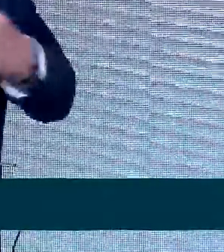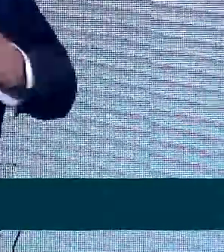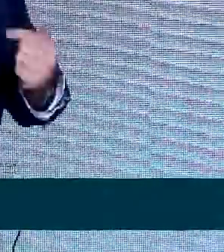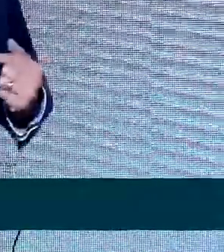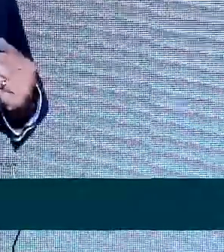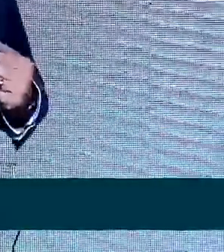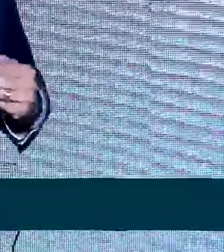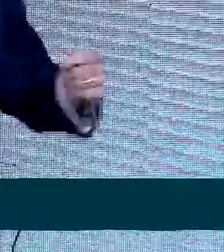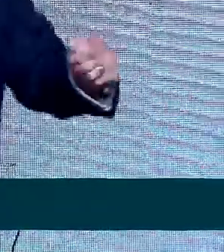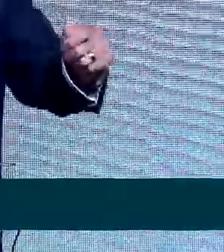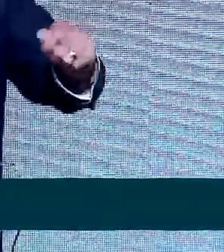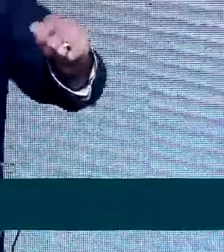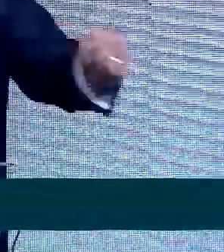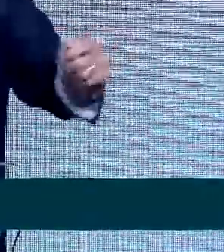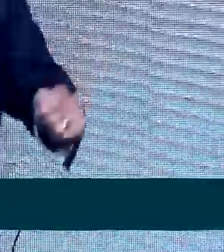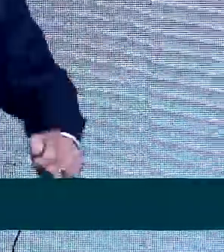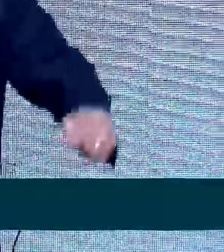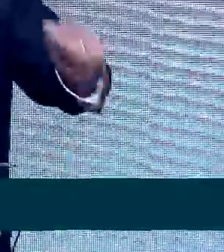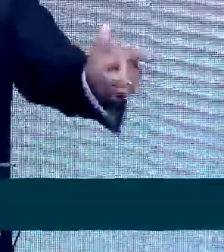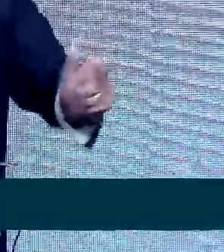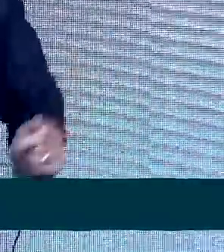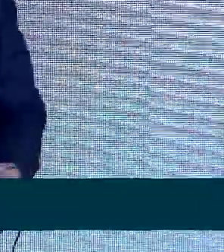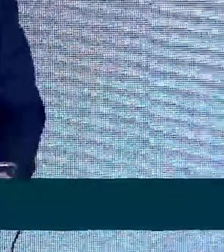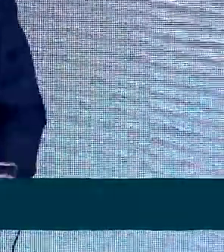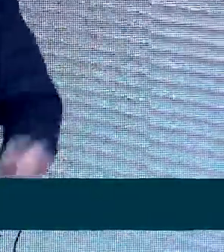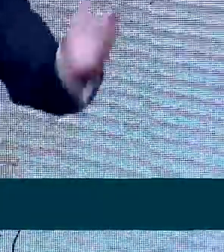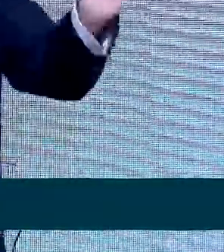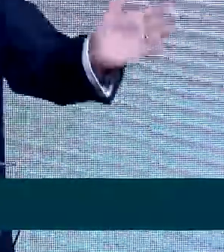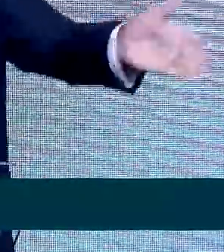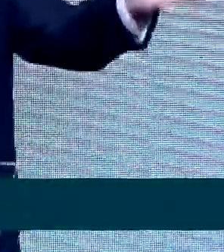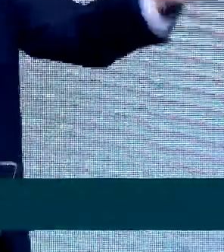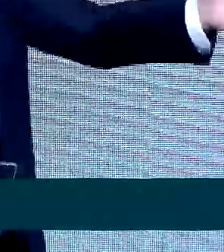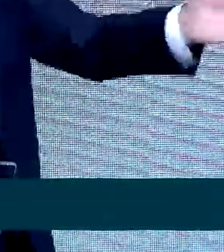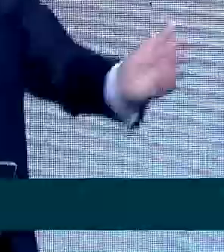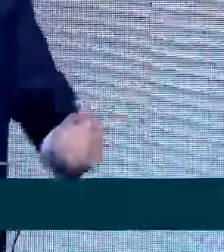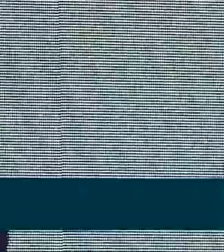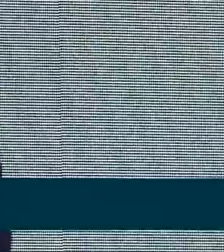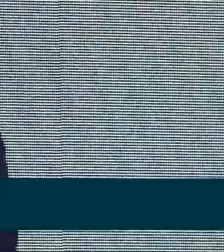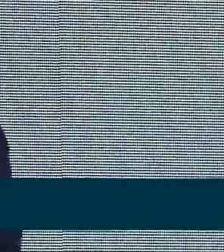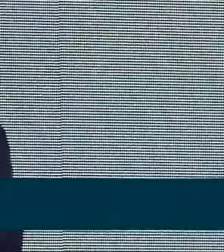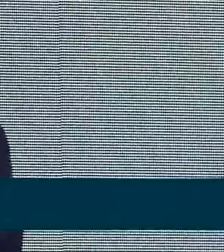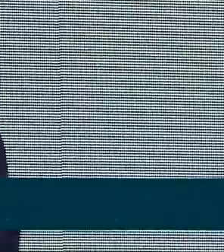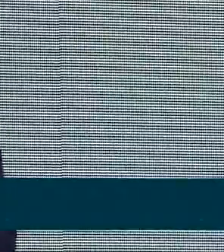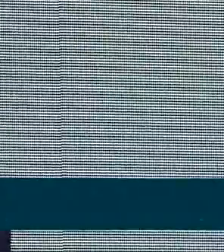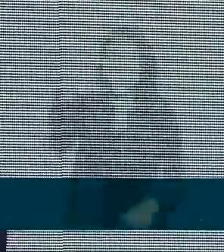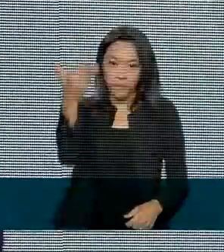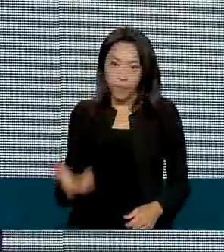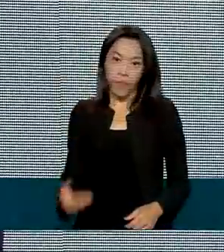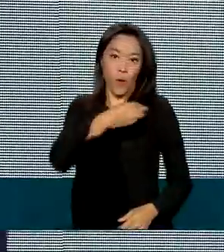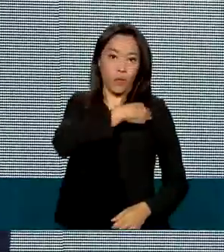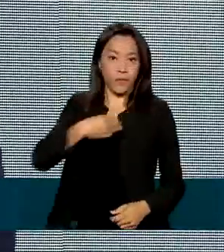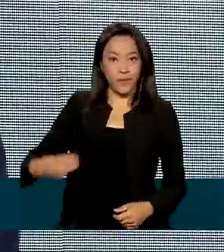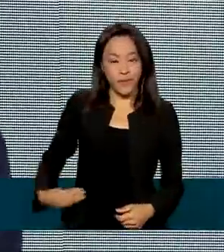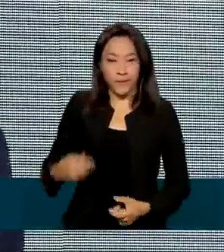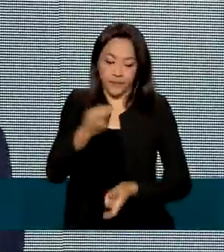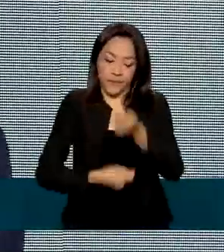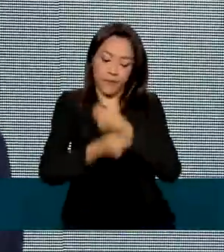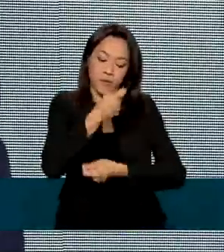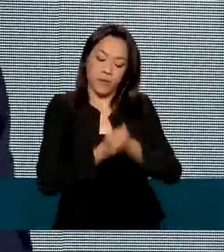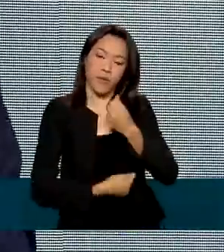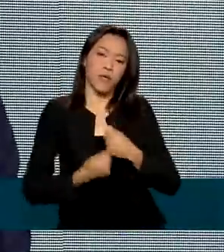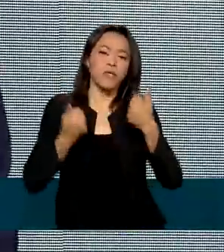só crio emprego quando abro concurso ou crio qualquer comissão. Quem cria emprego são vocês. O ministro da Economia, Paulo Guedes,